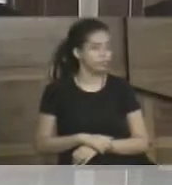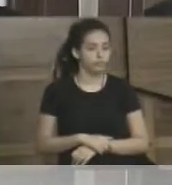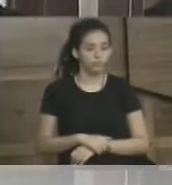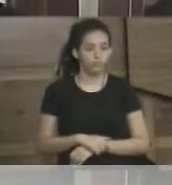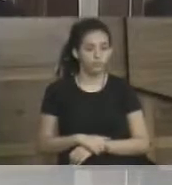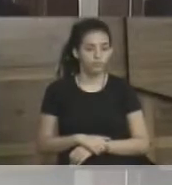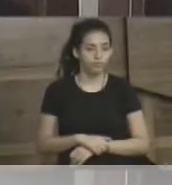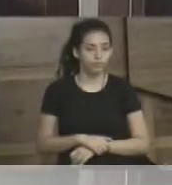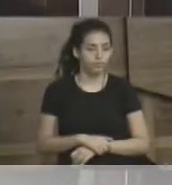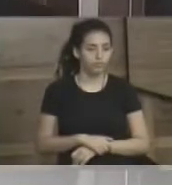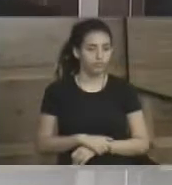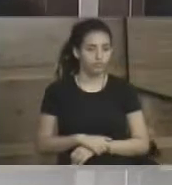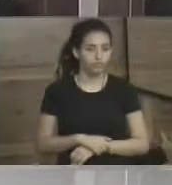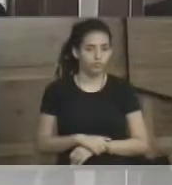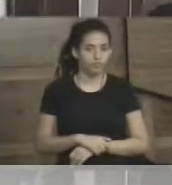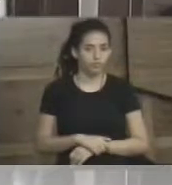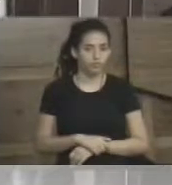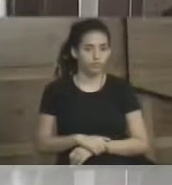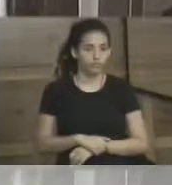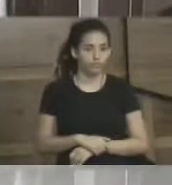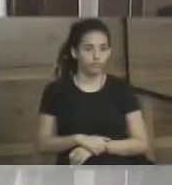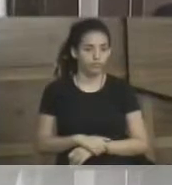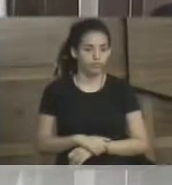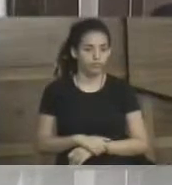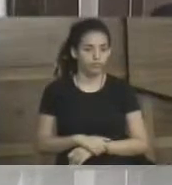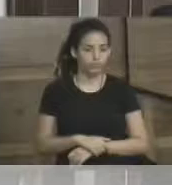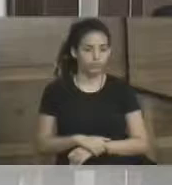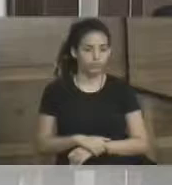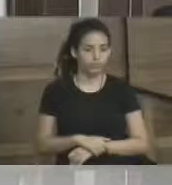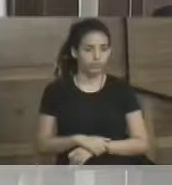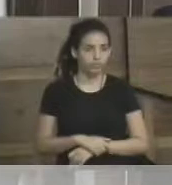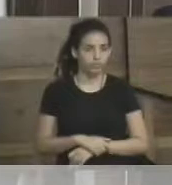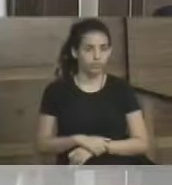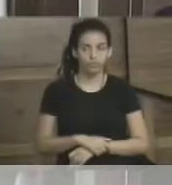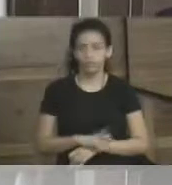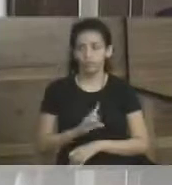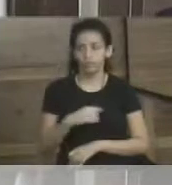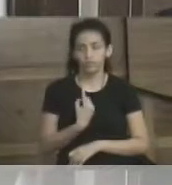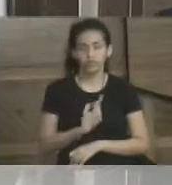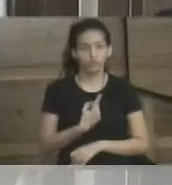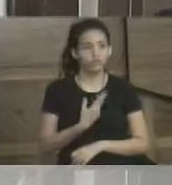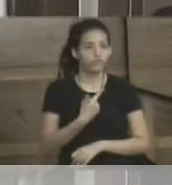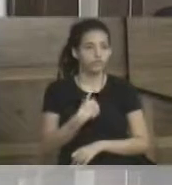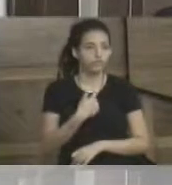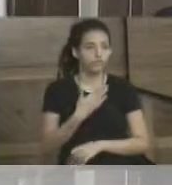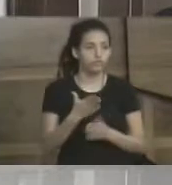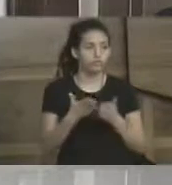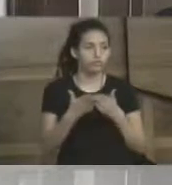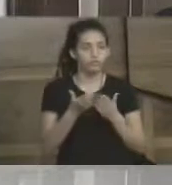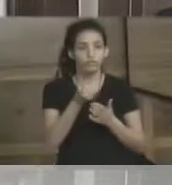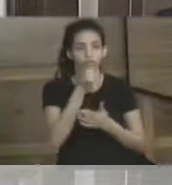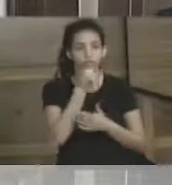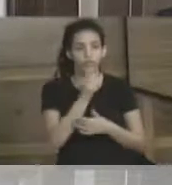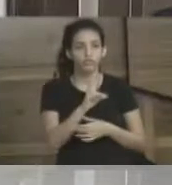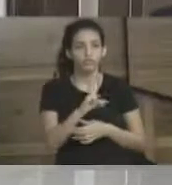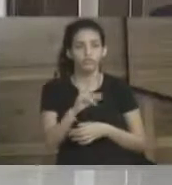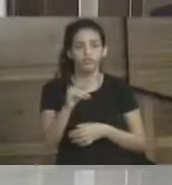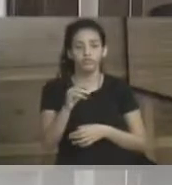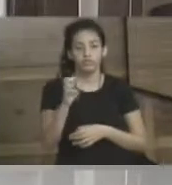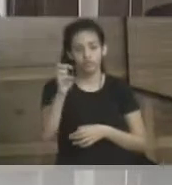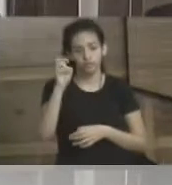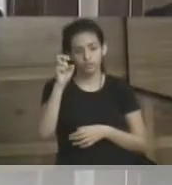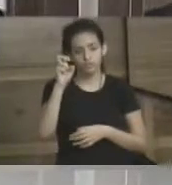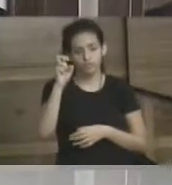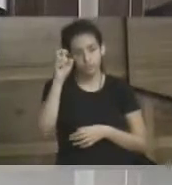memorando já foi lá, está Luiz, para ele não brigar comigo. E a gente vai subir, infelizmente, peço desculpas que a gente vai ter que subir ele na sessão da quinta